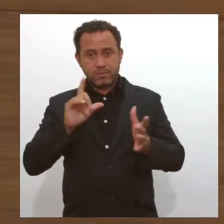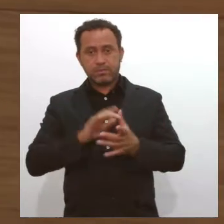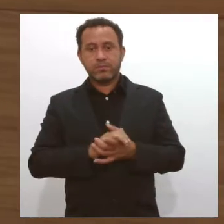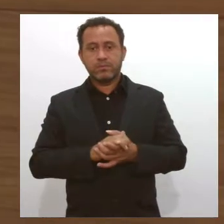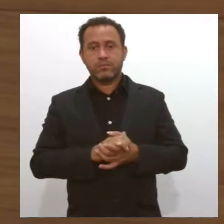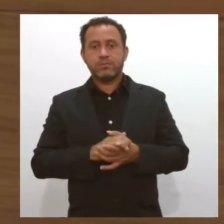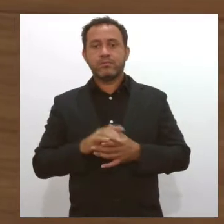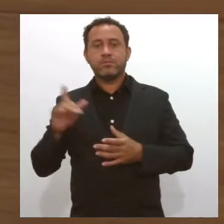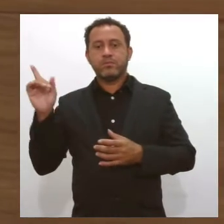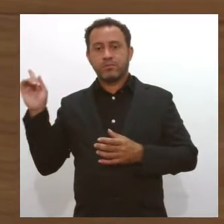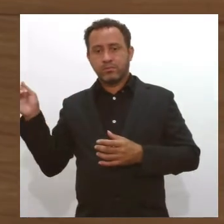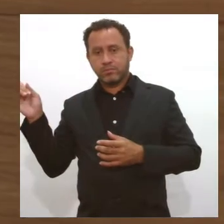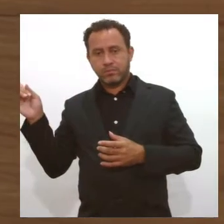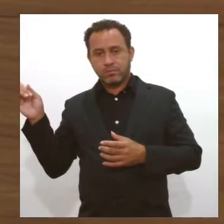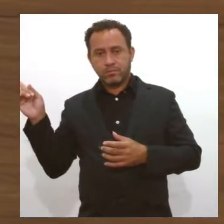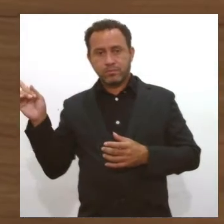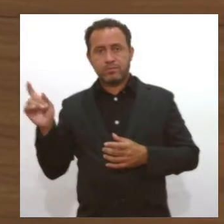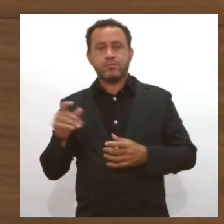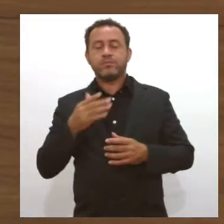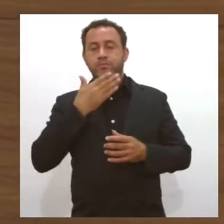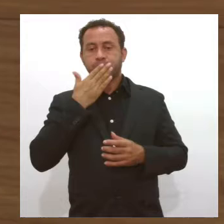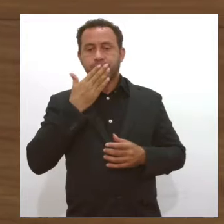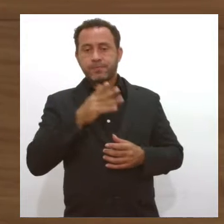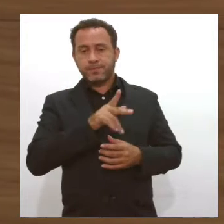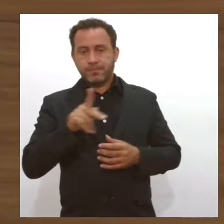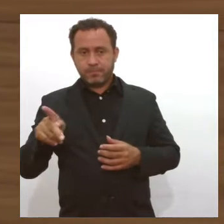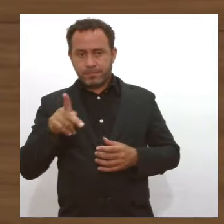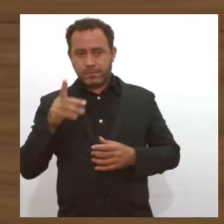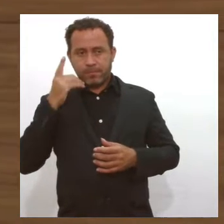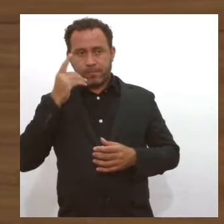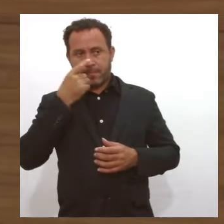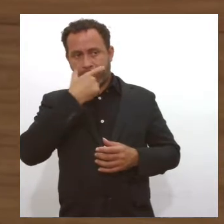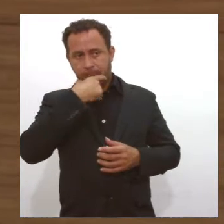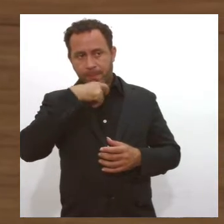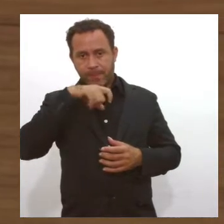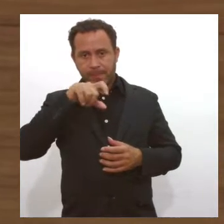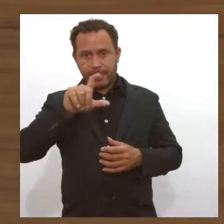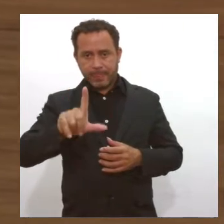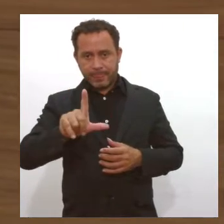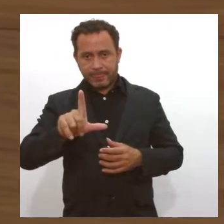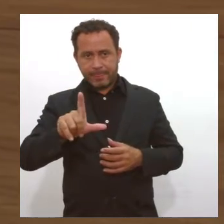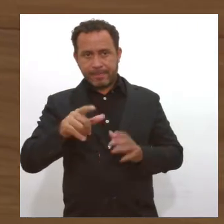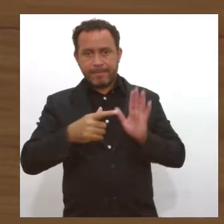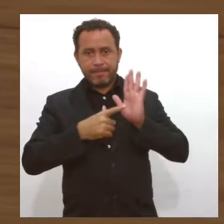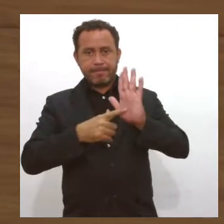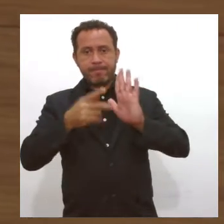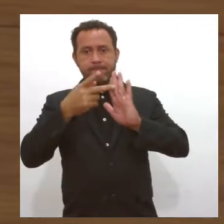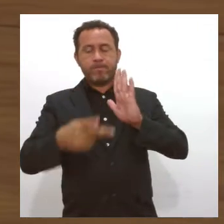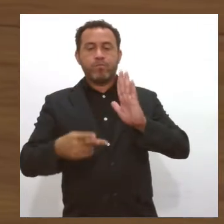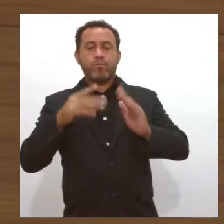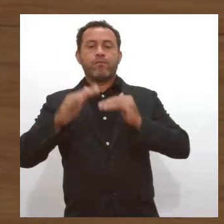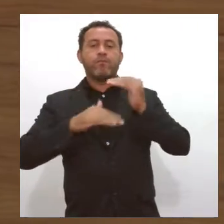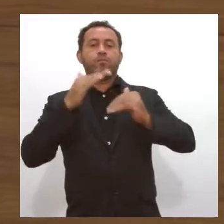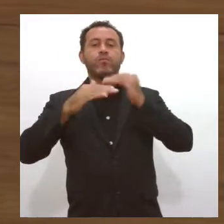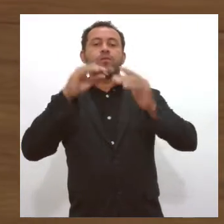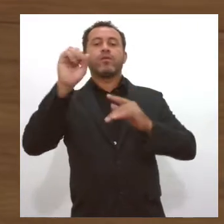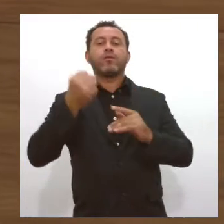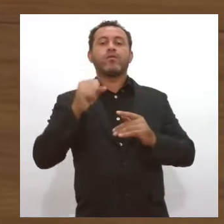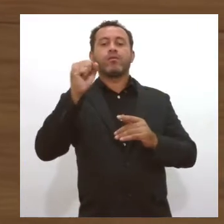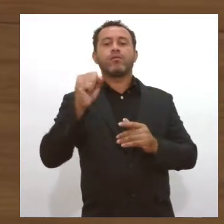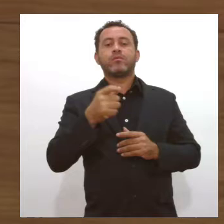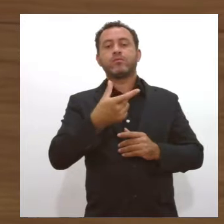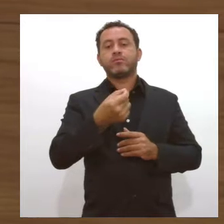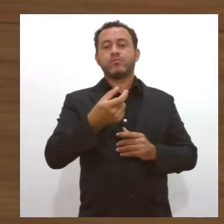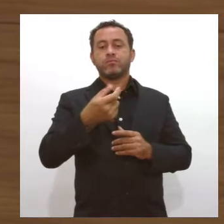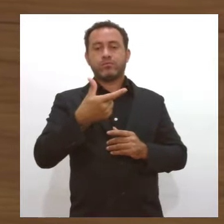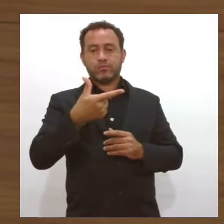Guimarães usou a palavra para pedir ao presidente da casa, o deputado Luciano Bispo, que apresente o plano de desenvolvimento de Sergipe para os anos